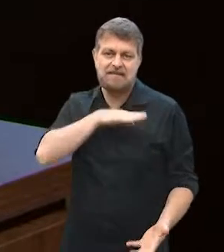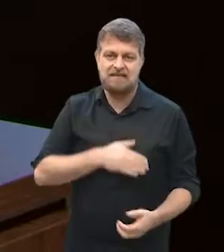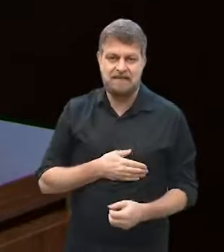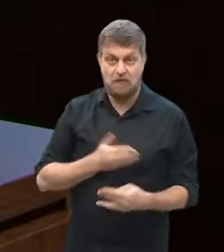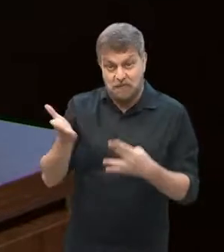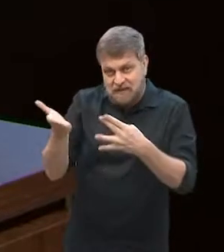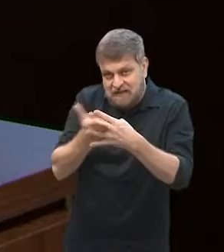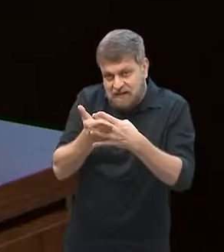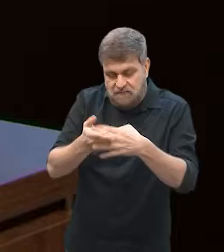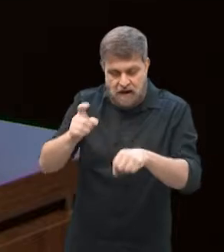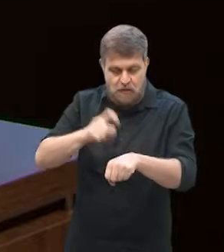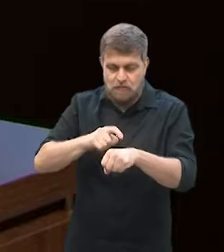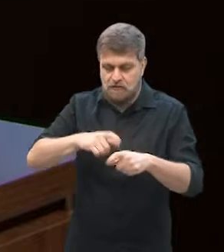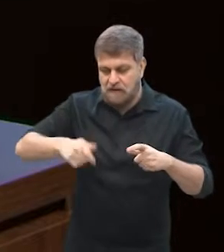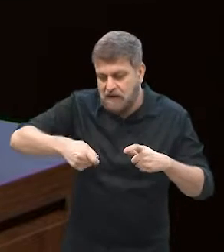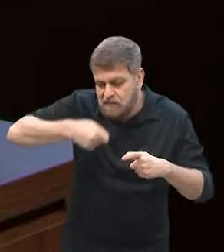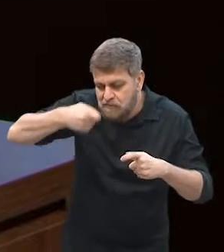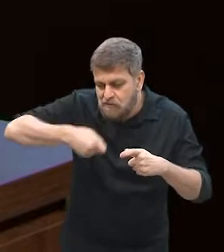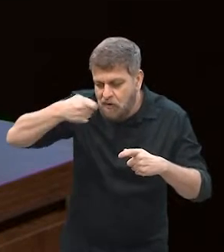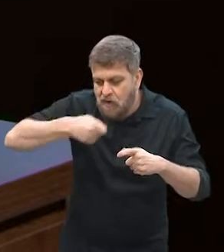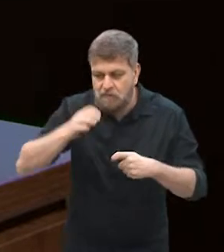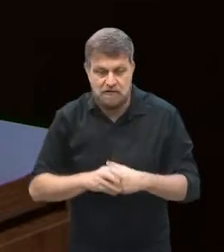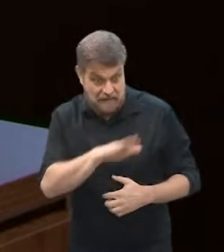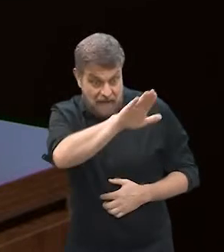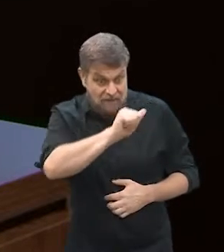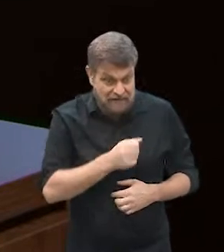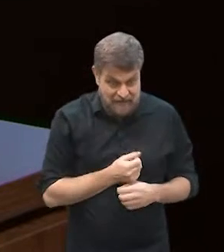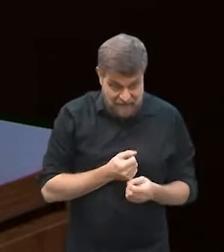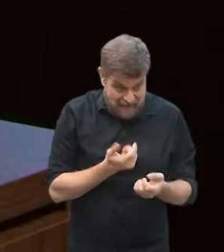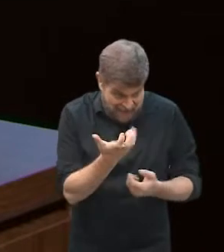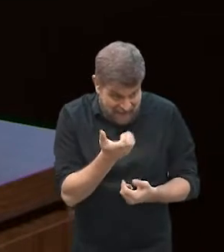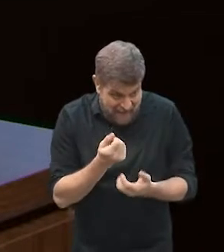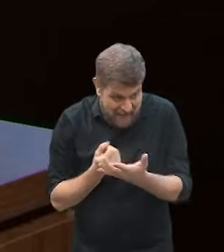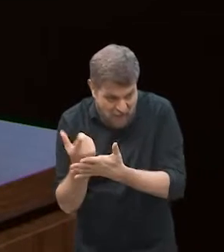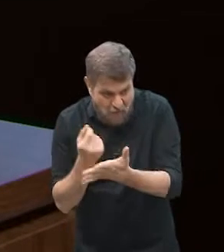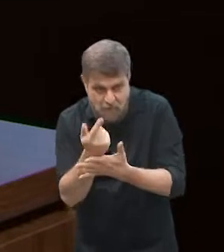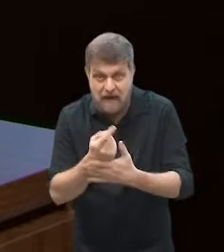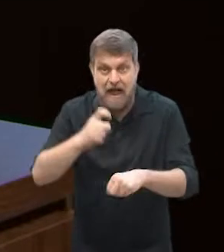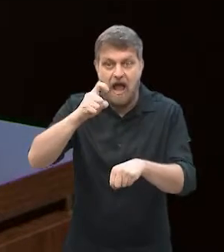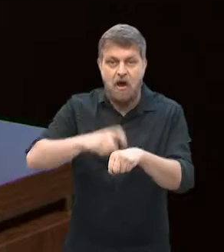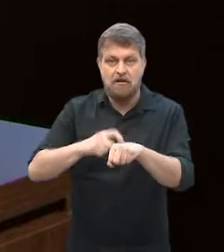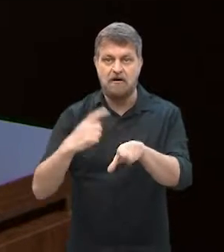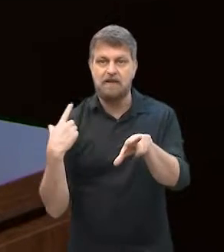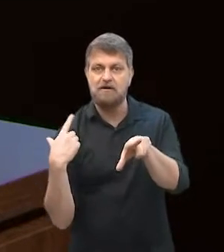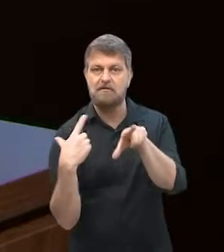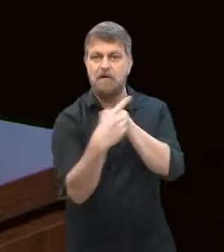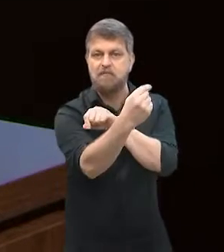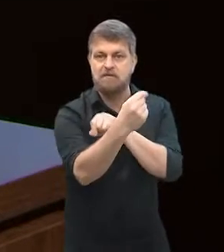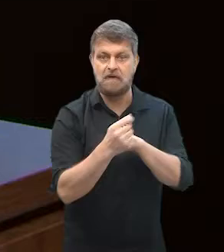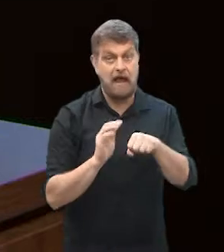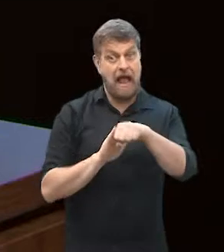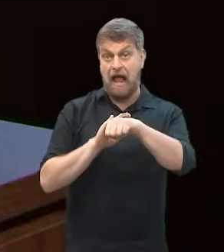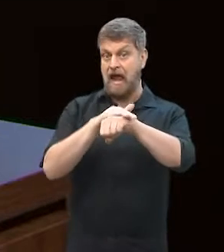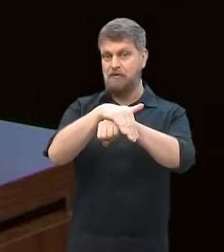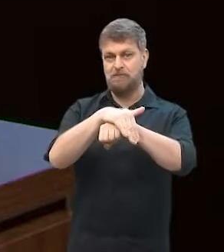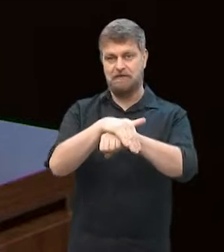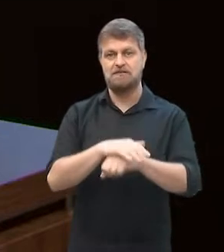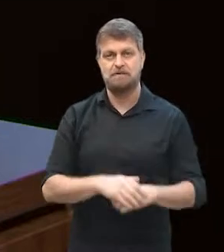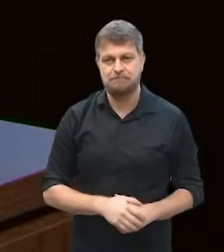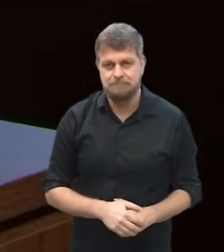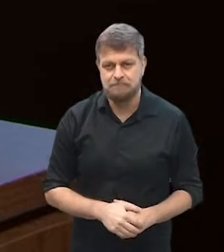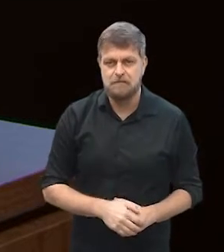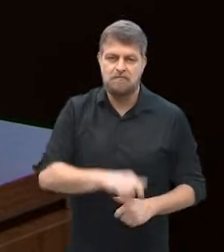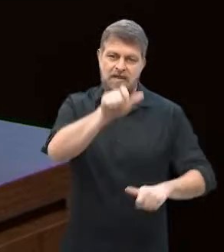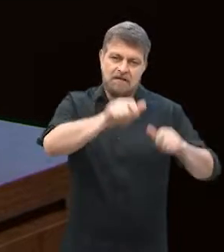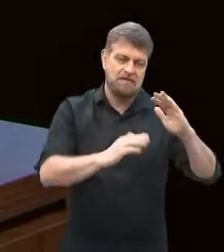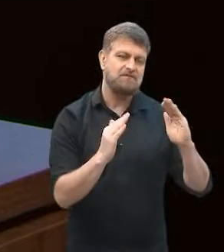meu intervalo, no meu almoço, que eu corria atrás de alguma cliente, ou a hora que eu saía, trabalhava, fazia vendas à noite, que é a